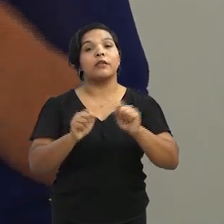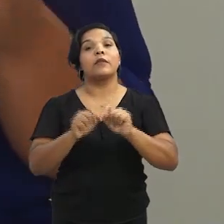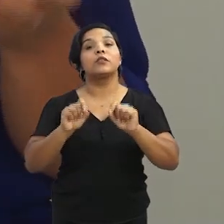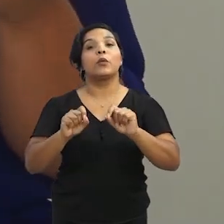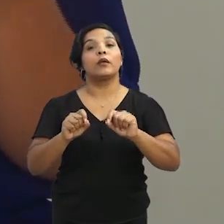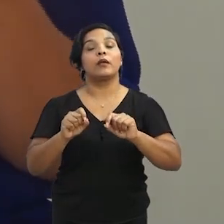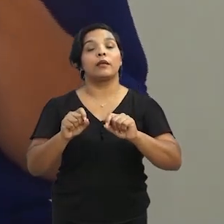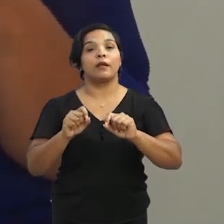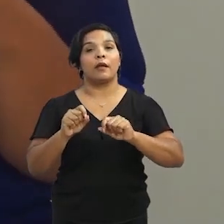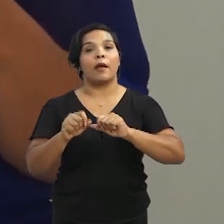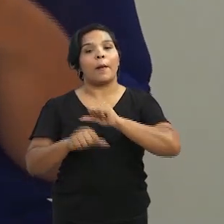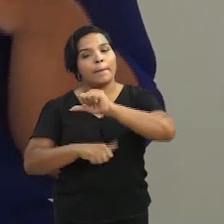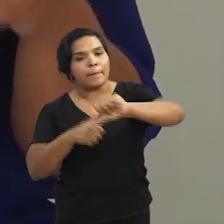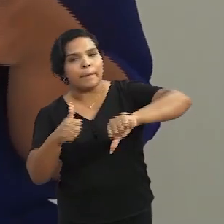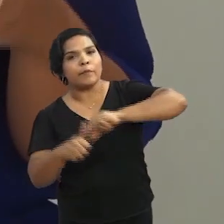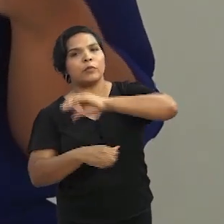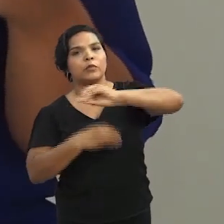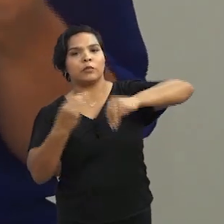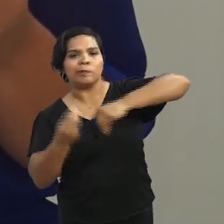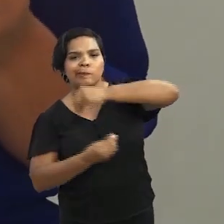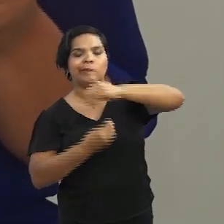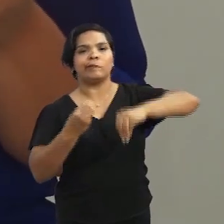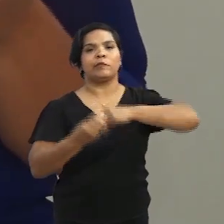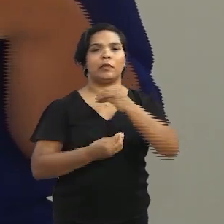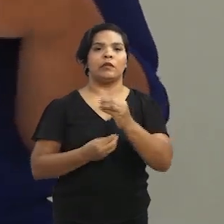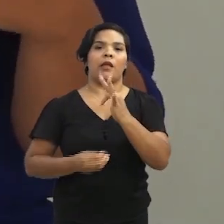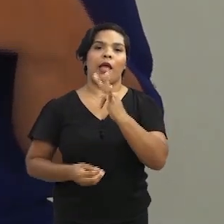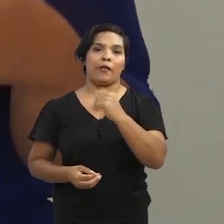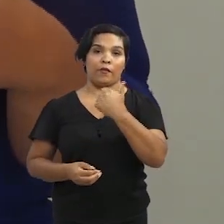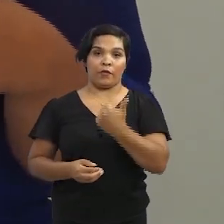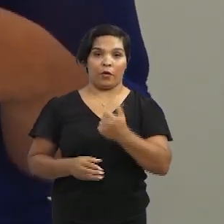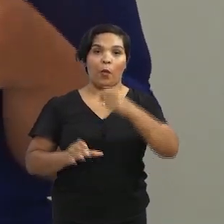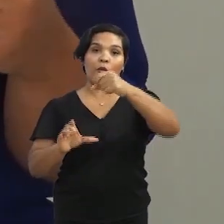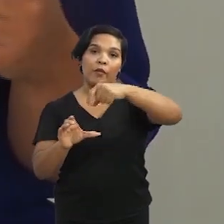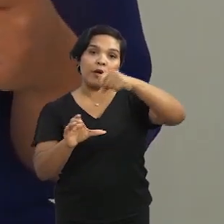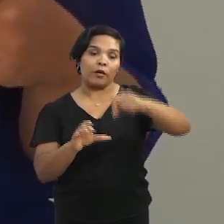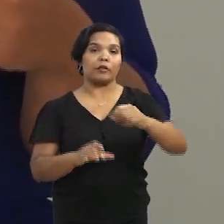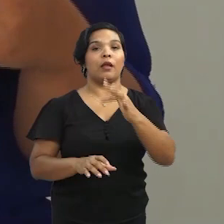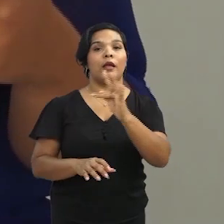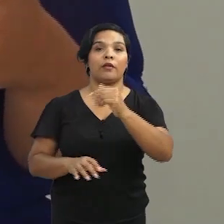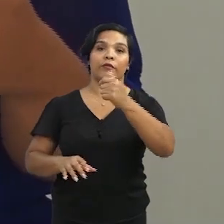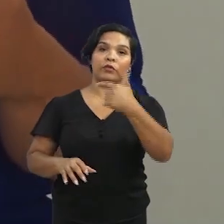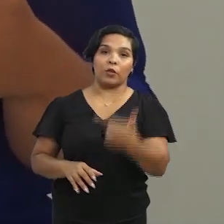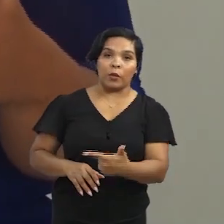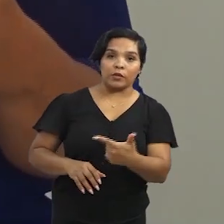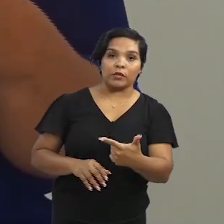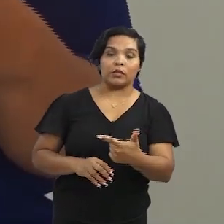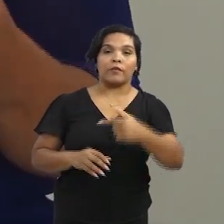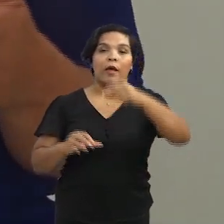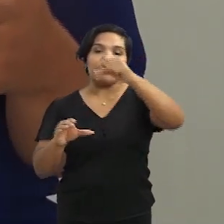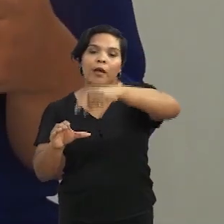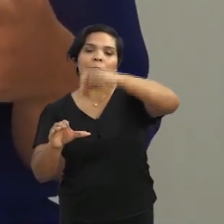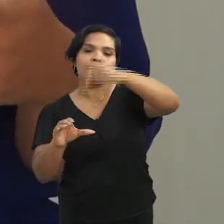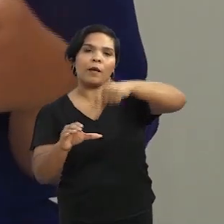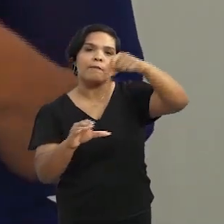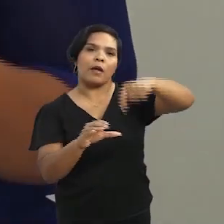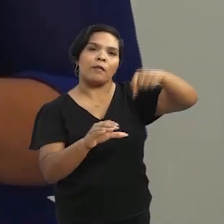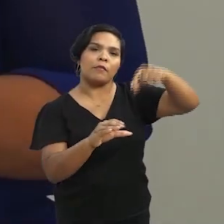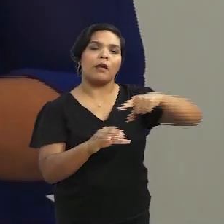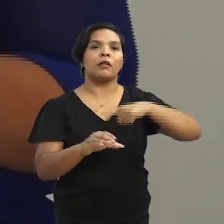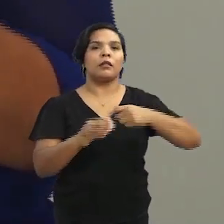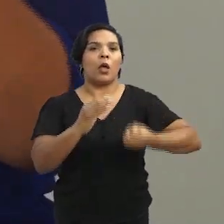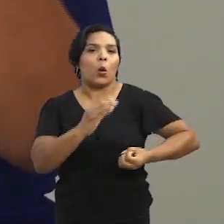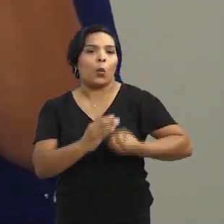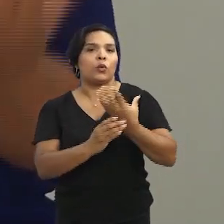melhoramento é fazer o cruzamento, né? Então, a gente auto-fecunda e tem a F1, a gente auto-fecunda e tem a F2. Então, a gente vai fecundando